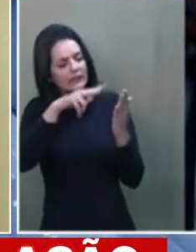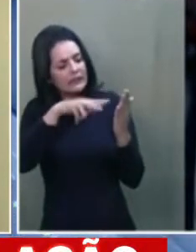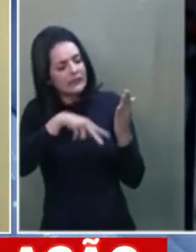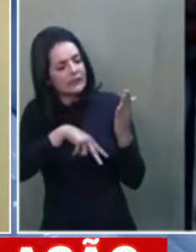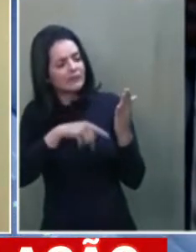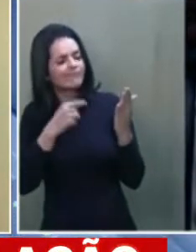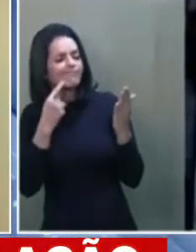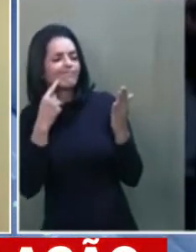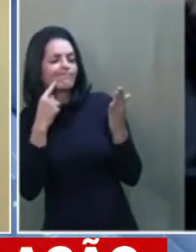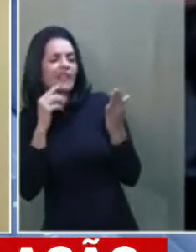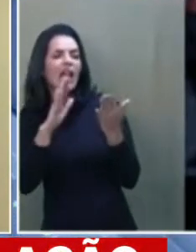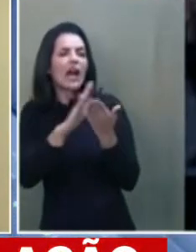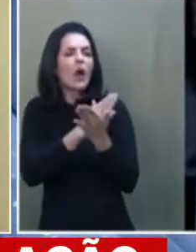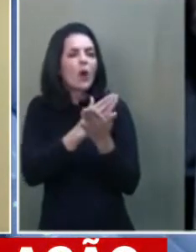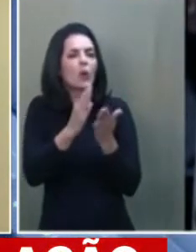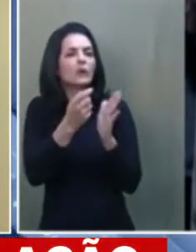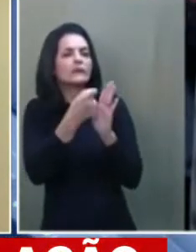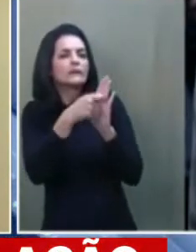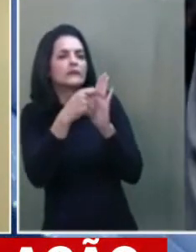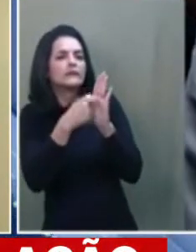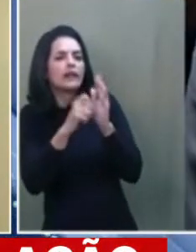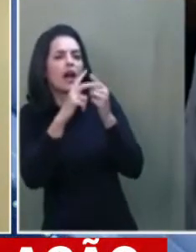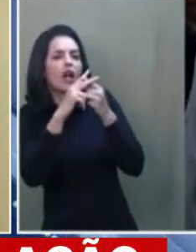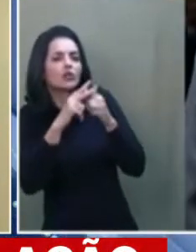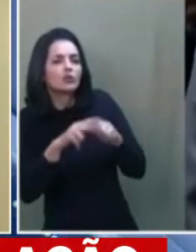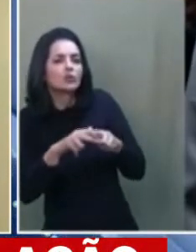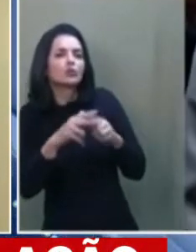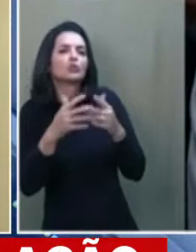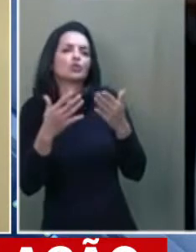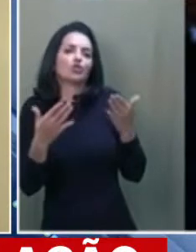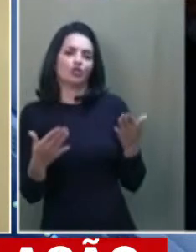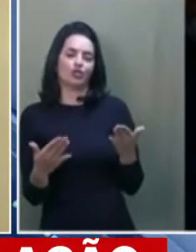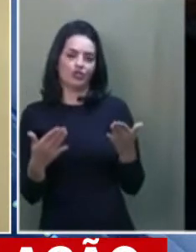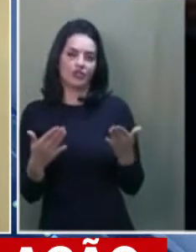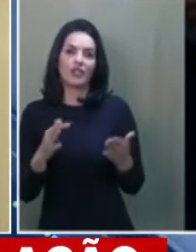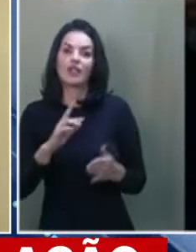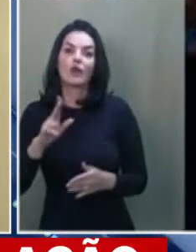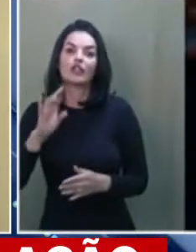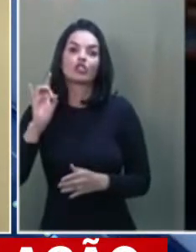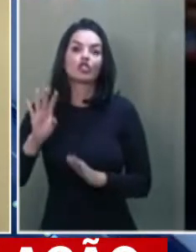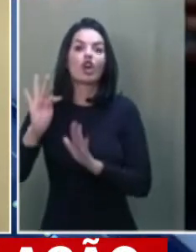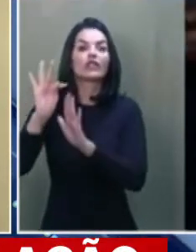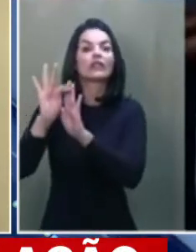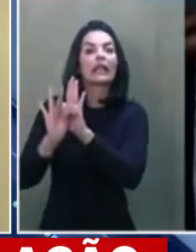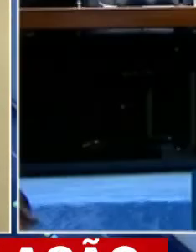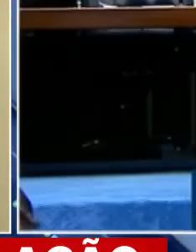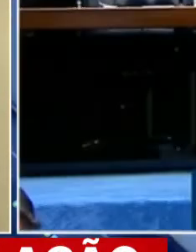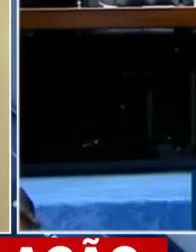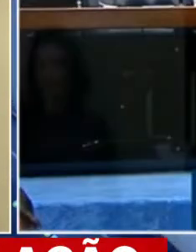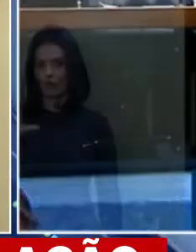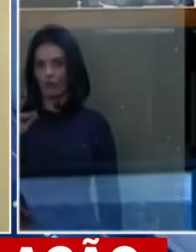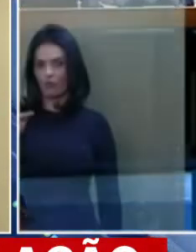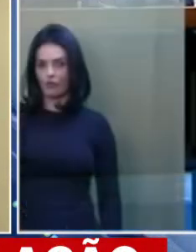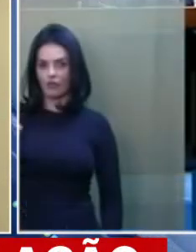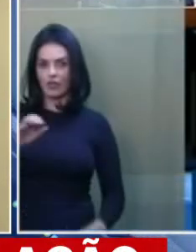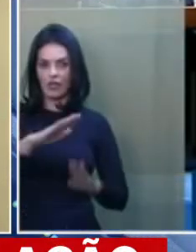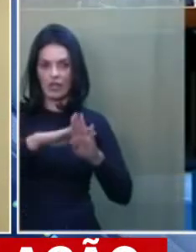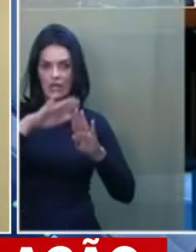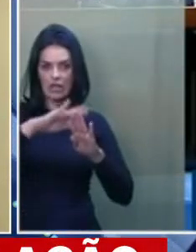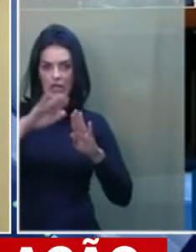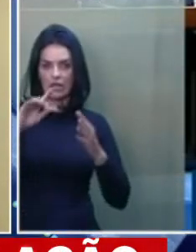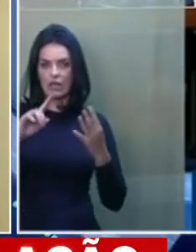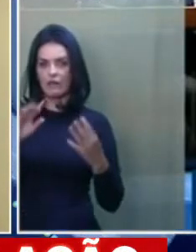pudesse dar alguma abertura de remanejamento no orçamento em função do